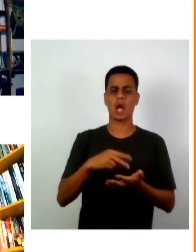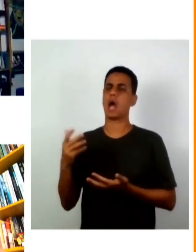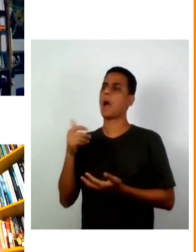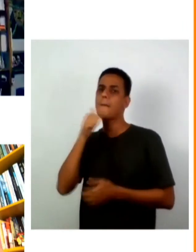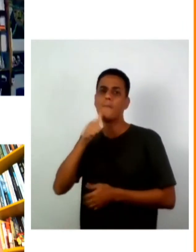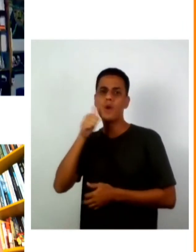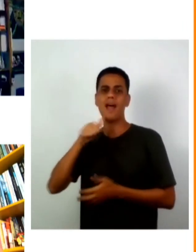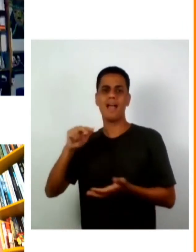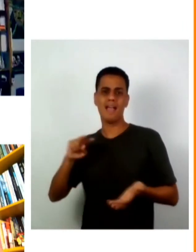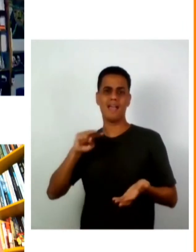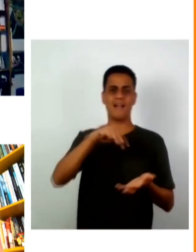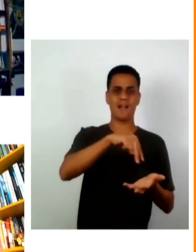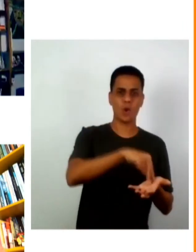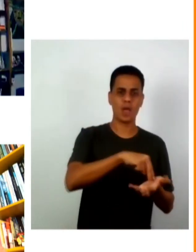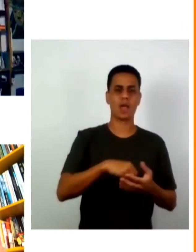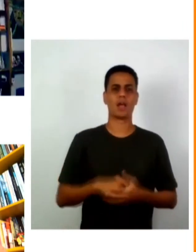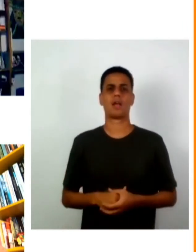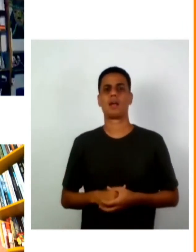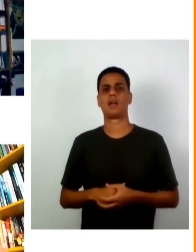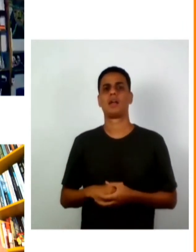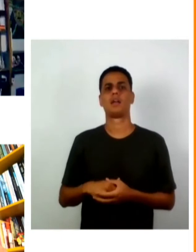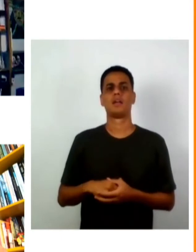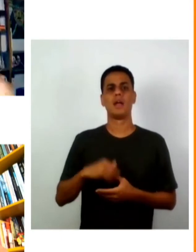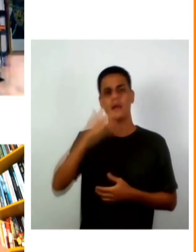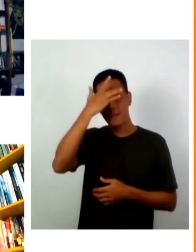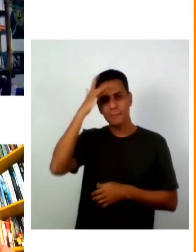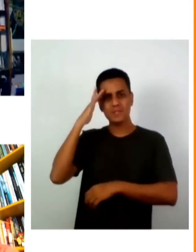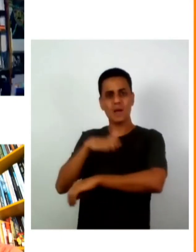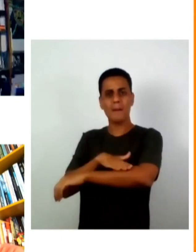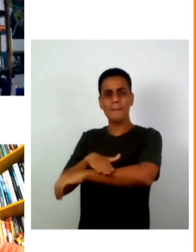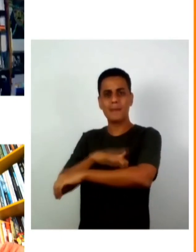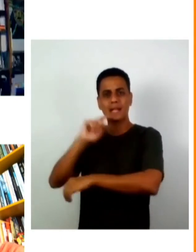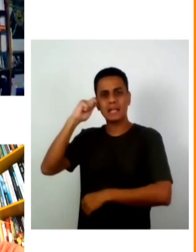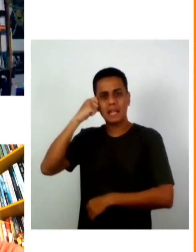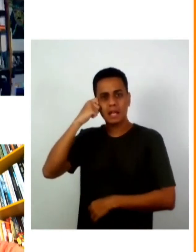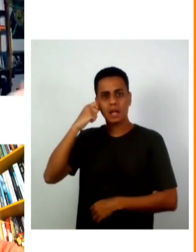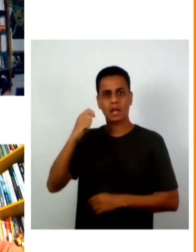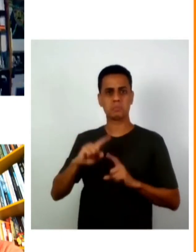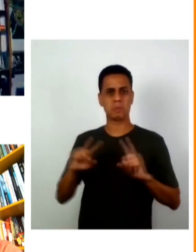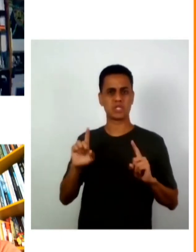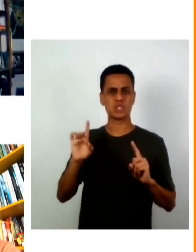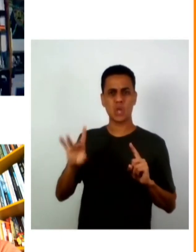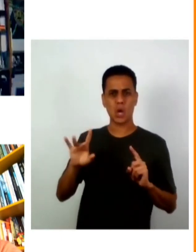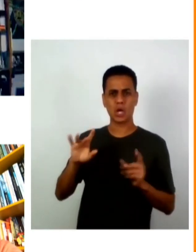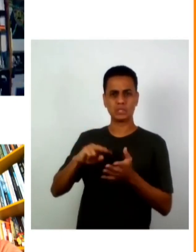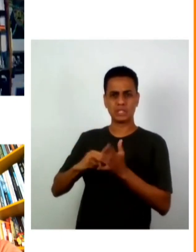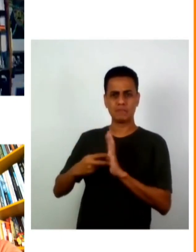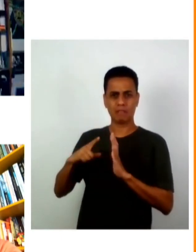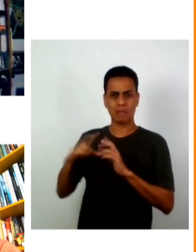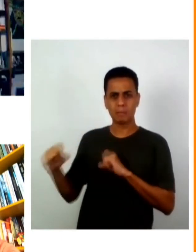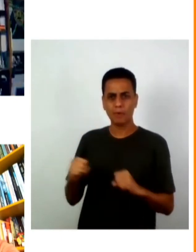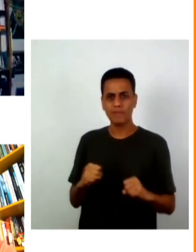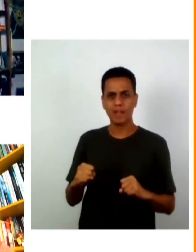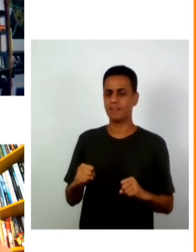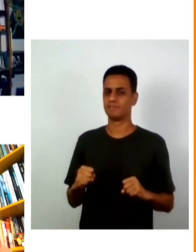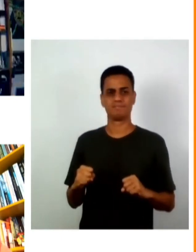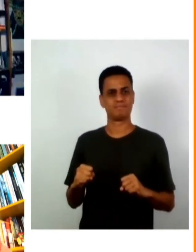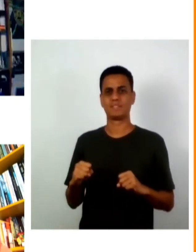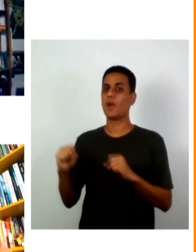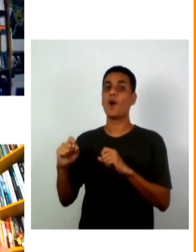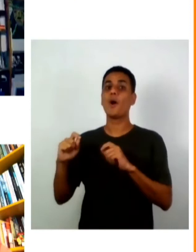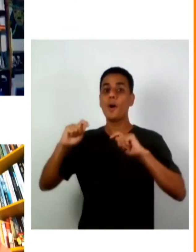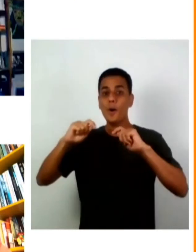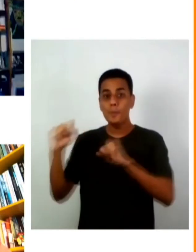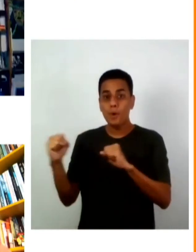uma pessoa de pele negra mas isso não quer dizer que ela tenha poder o